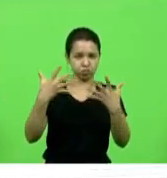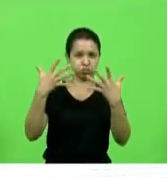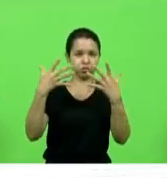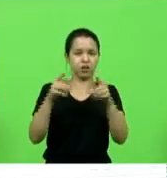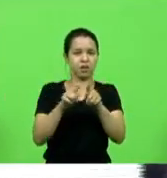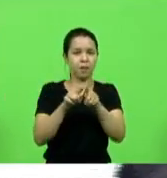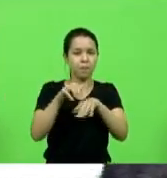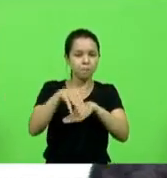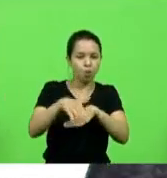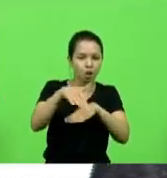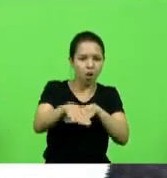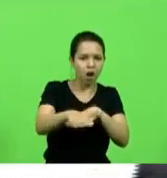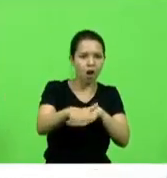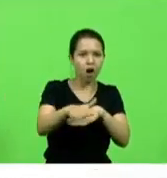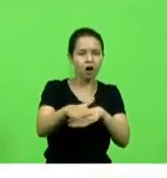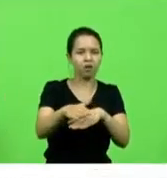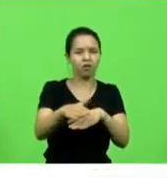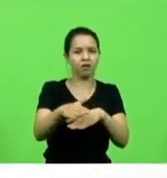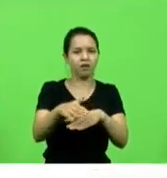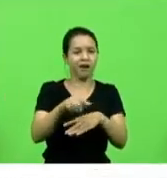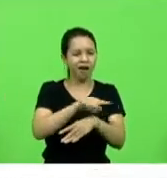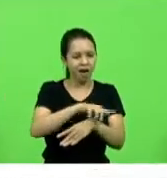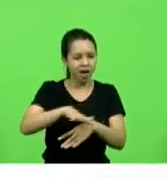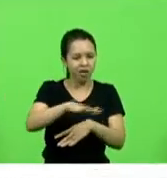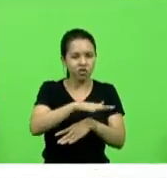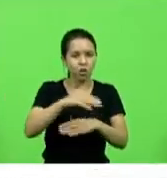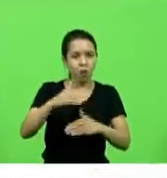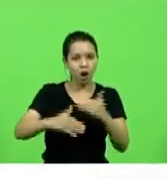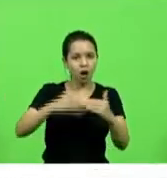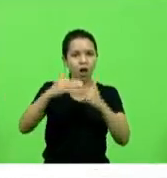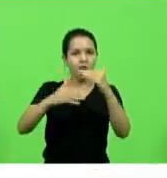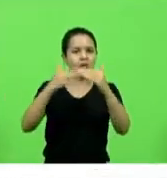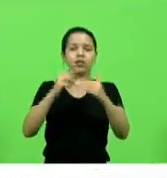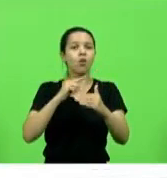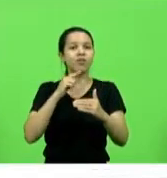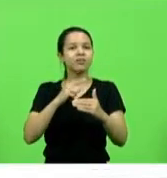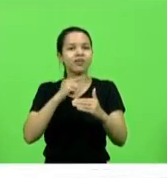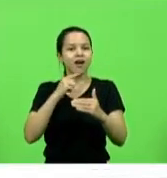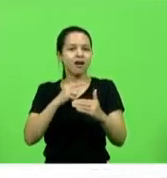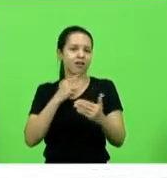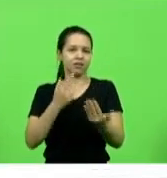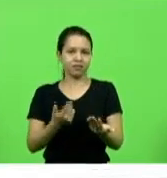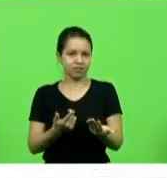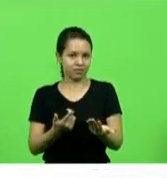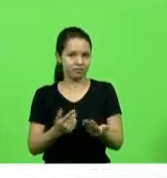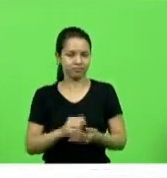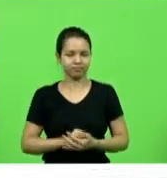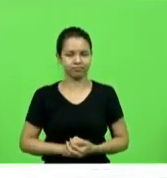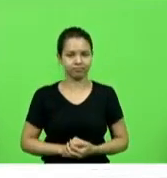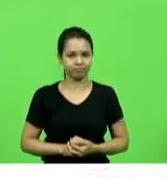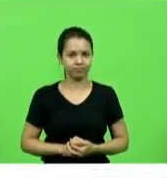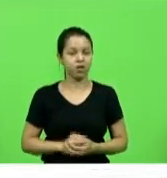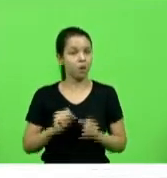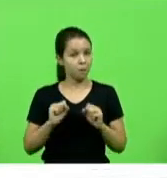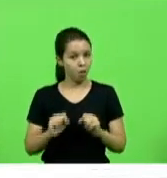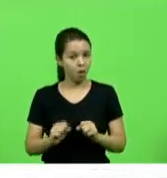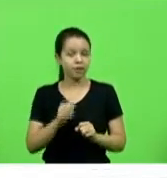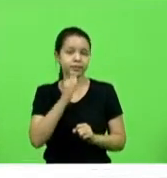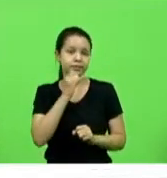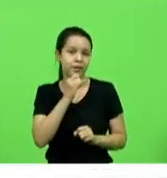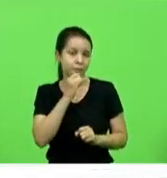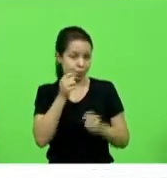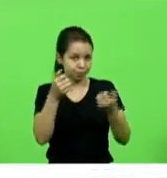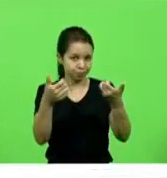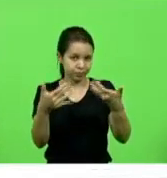o crescimento dessas regiões aonde encontram essas rodovias e aqui eu posso citar alguns exemplos